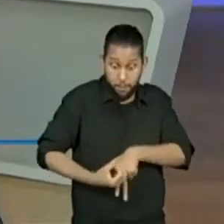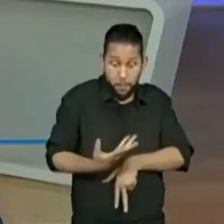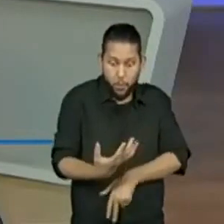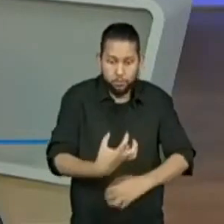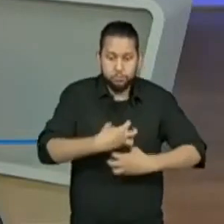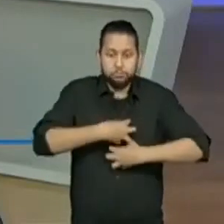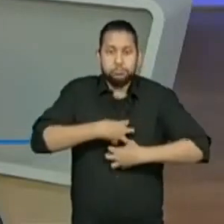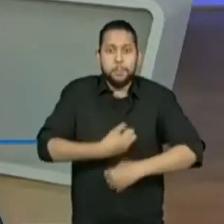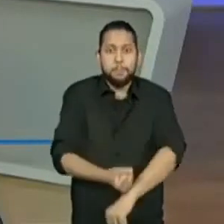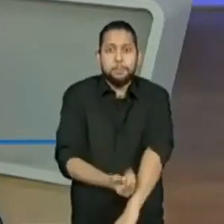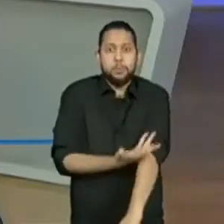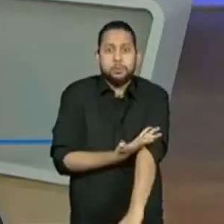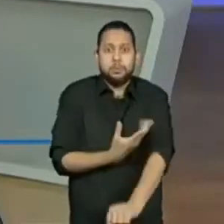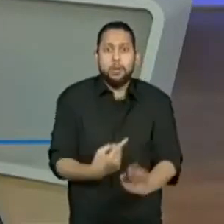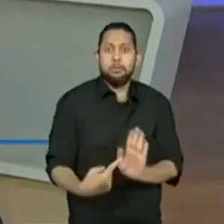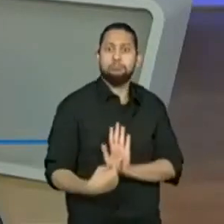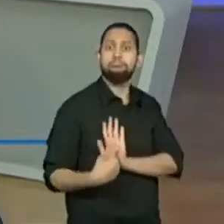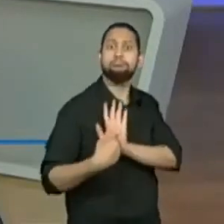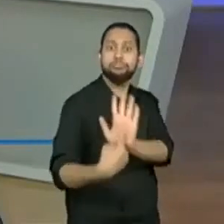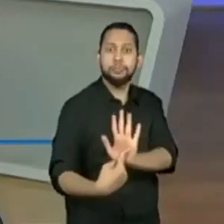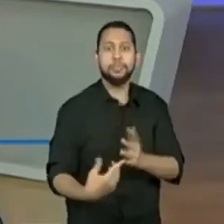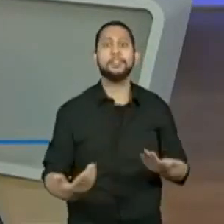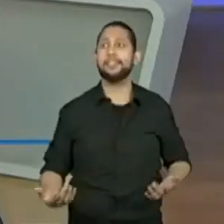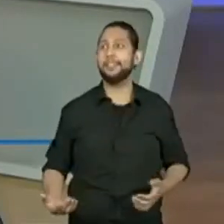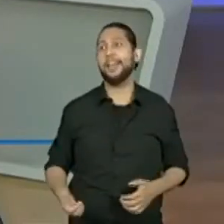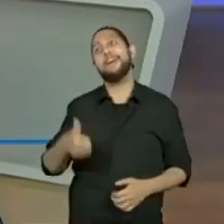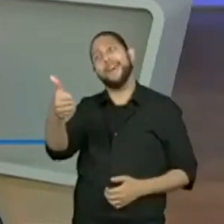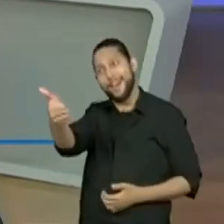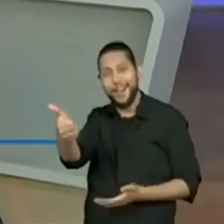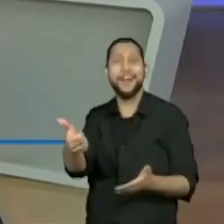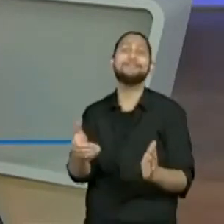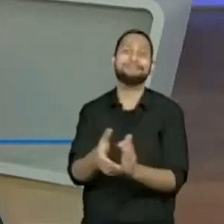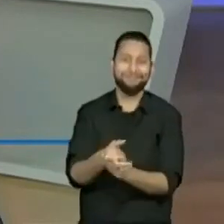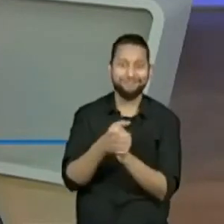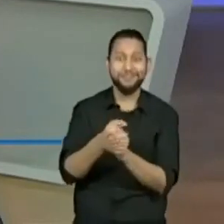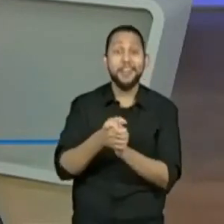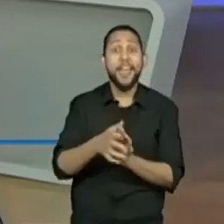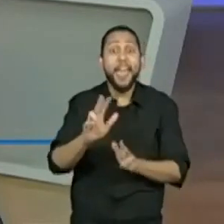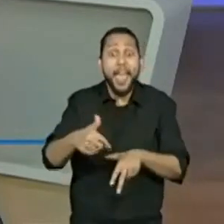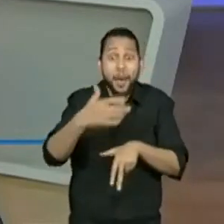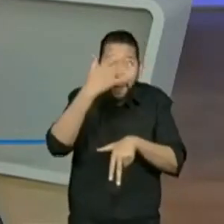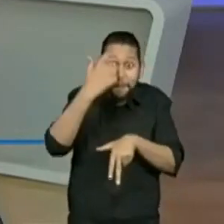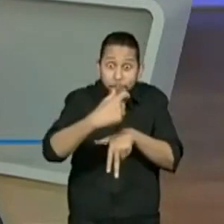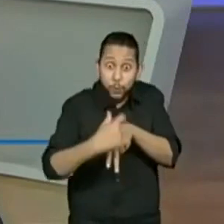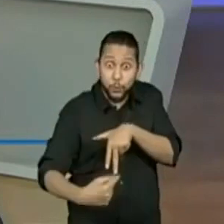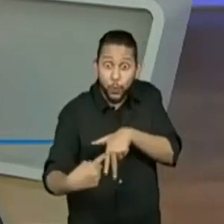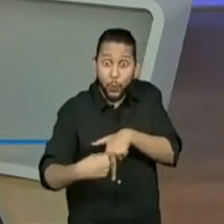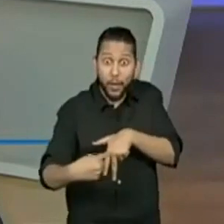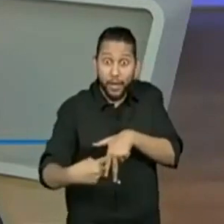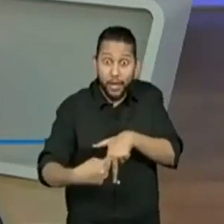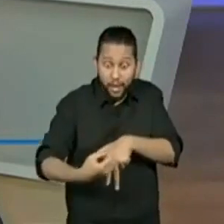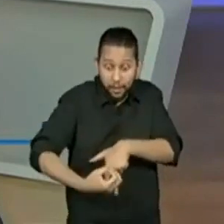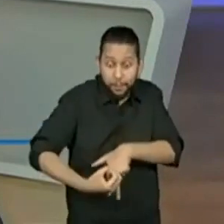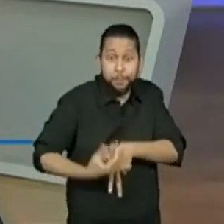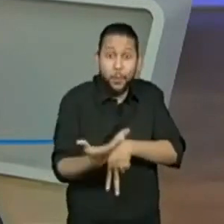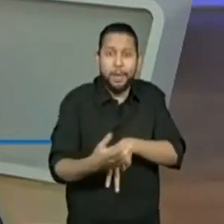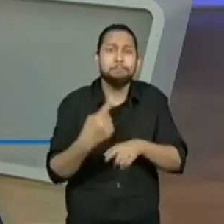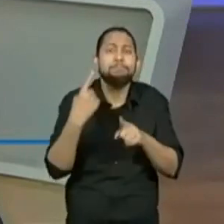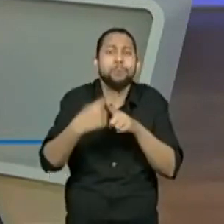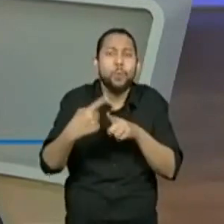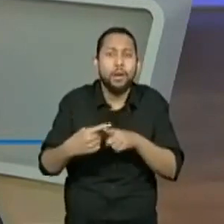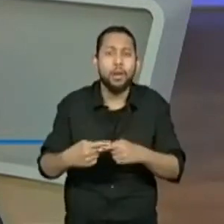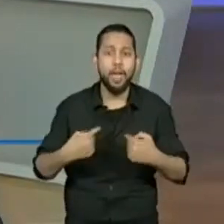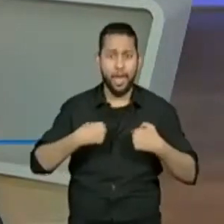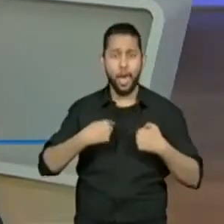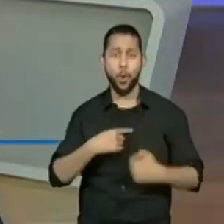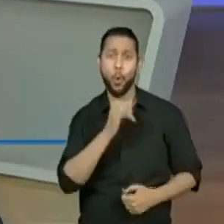sujeito... A Rebeca disse que é o sujeito que interage no sentimento ali no poema. Que